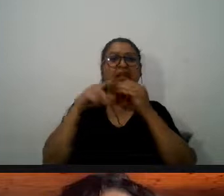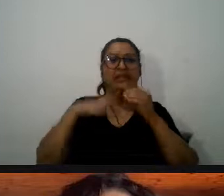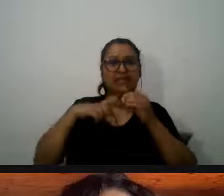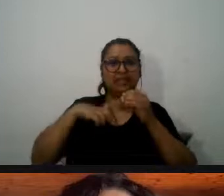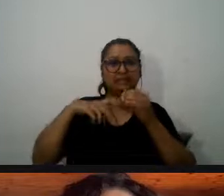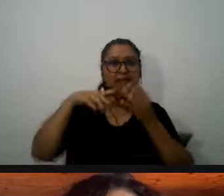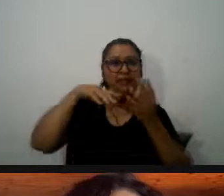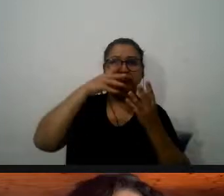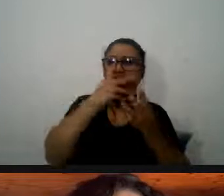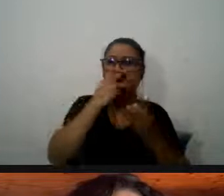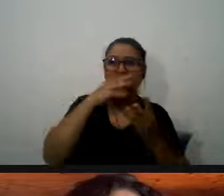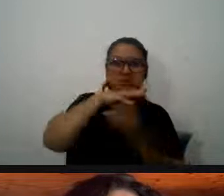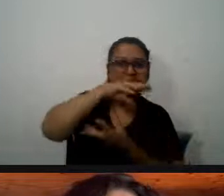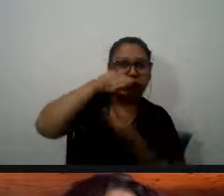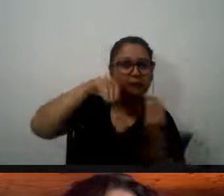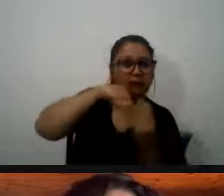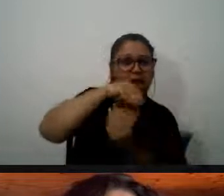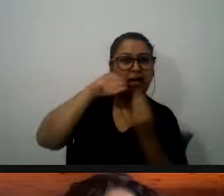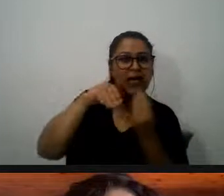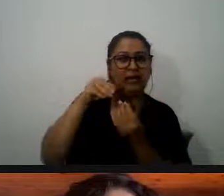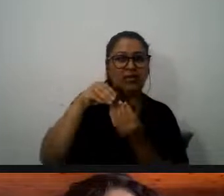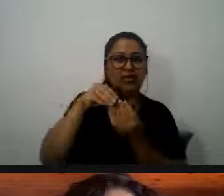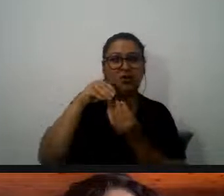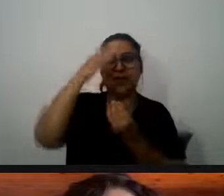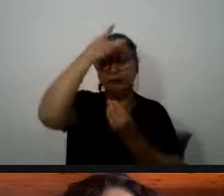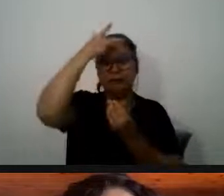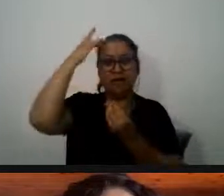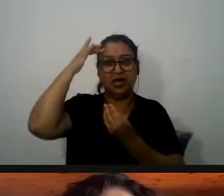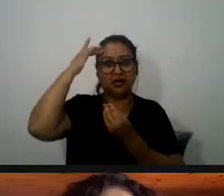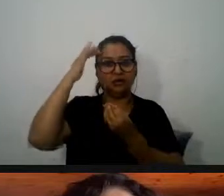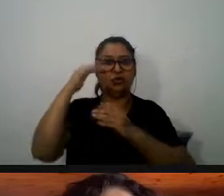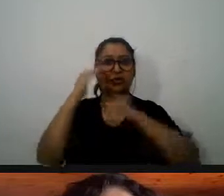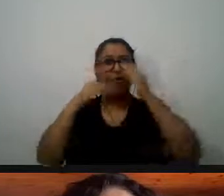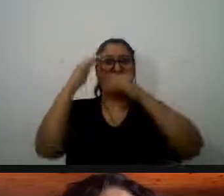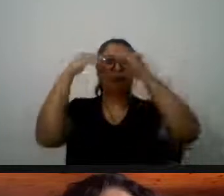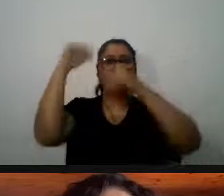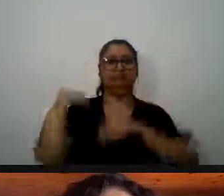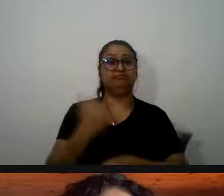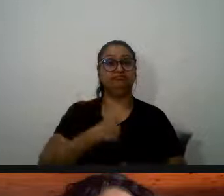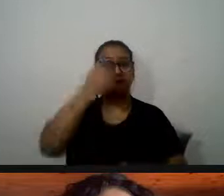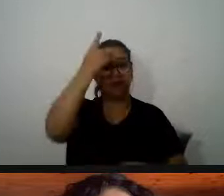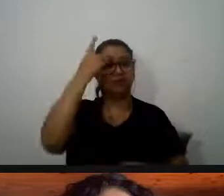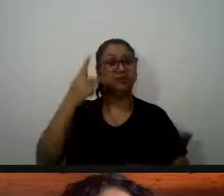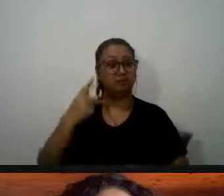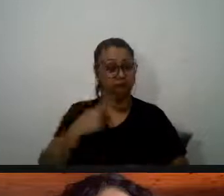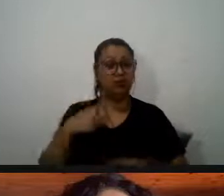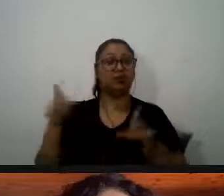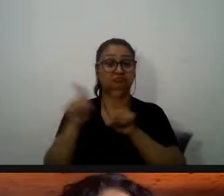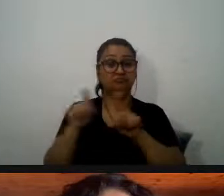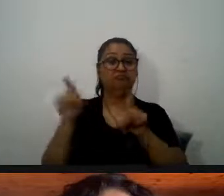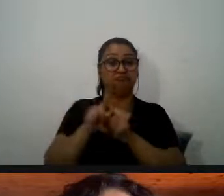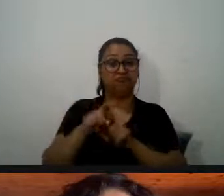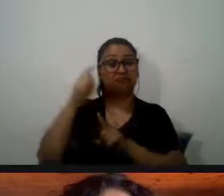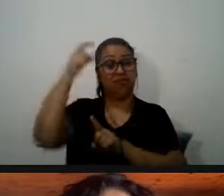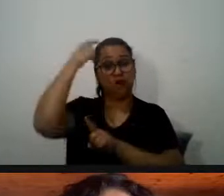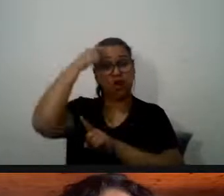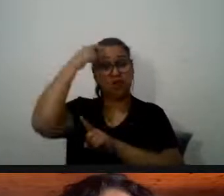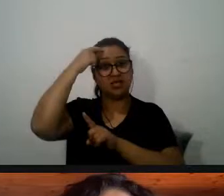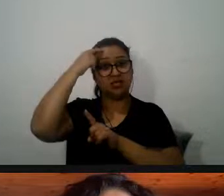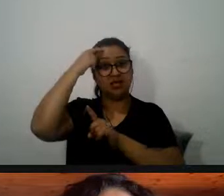divulgação não é só para desenvolver as outras pessoas é para nos desenvolvermos a nós próprios para lidar com o conhecimento de uma forma